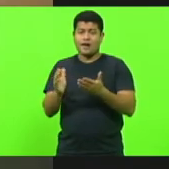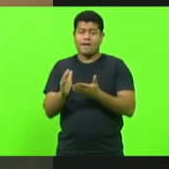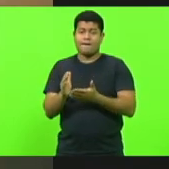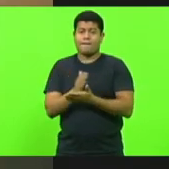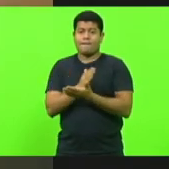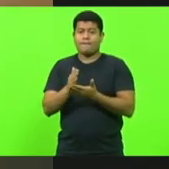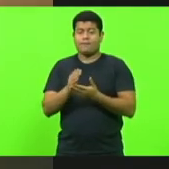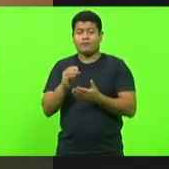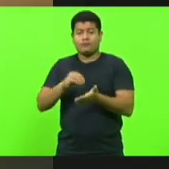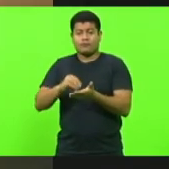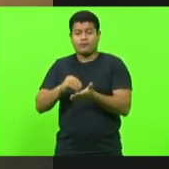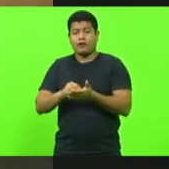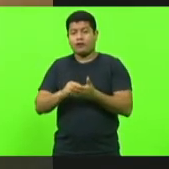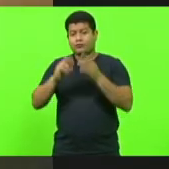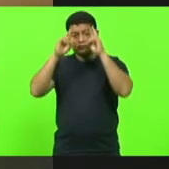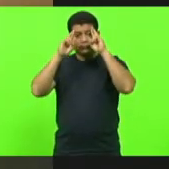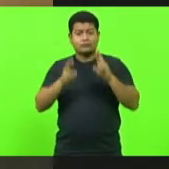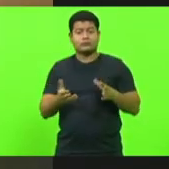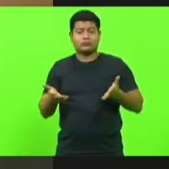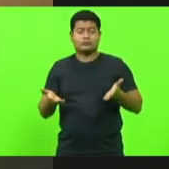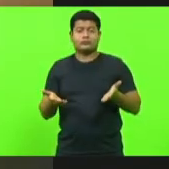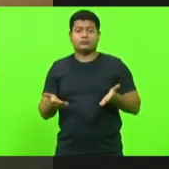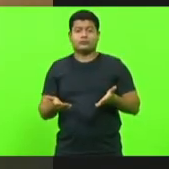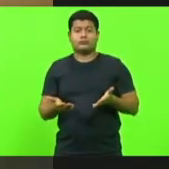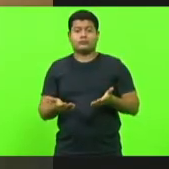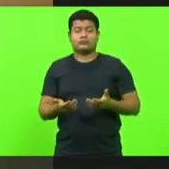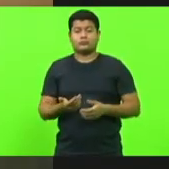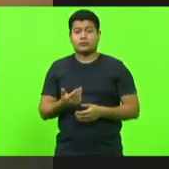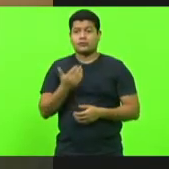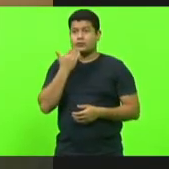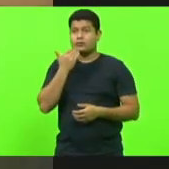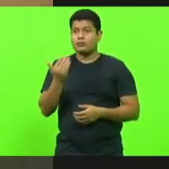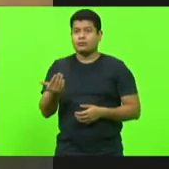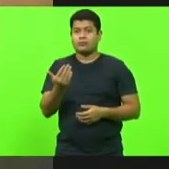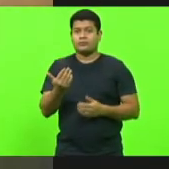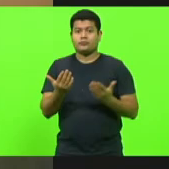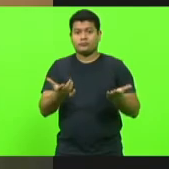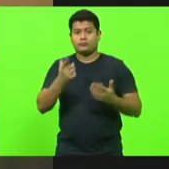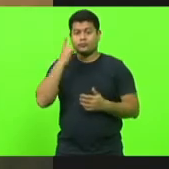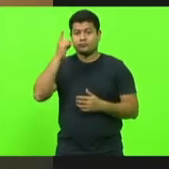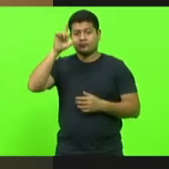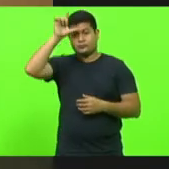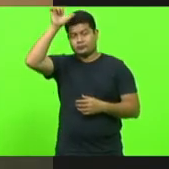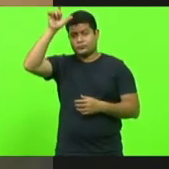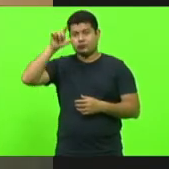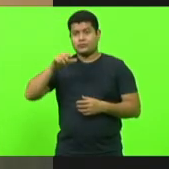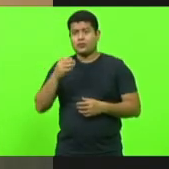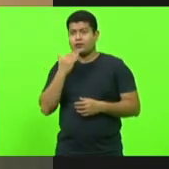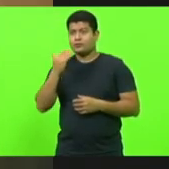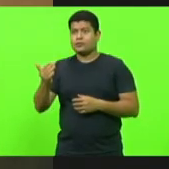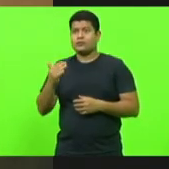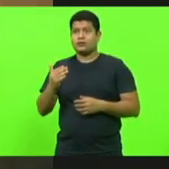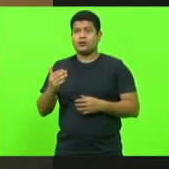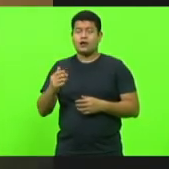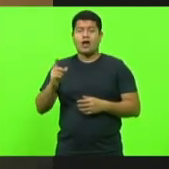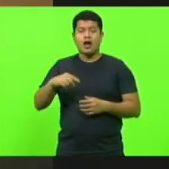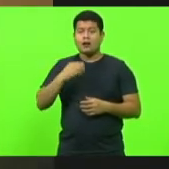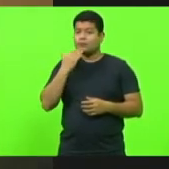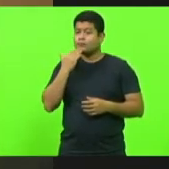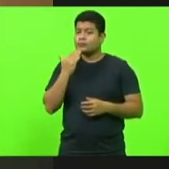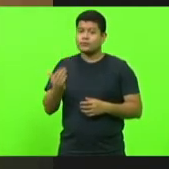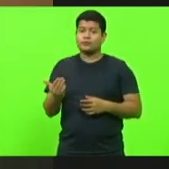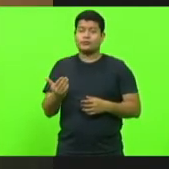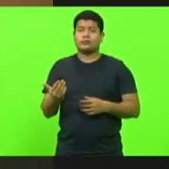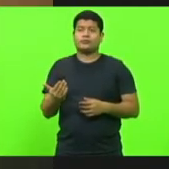desrespeitando então um apelo né o deputado lima deixou muito claro ontem isso aí um apelo é um apelo não tem né